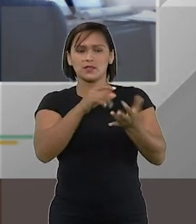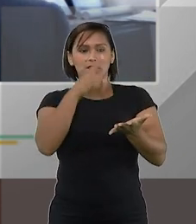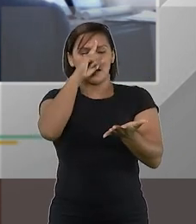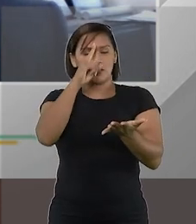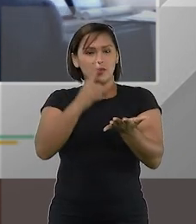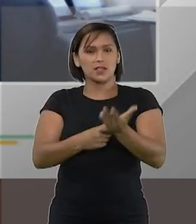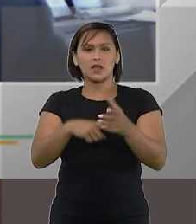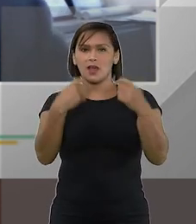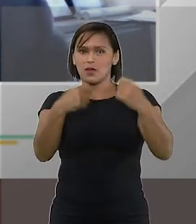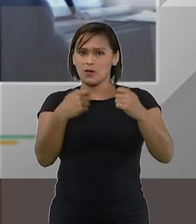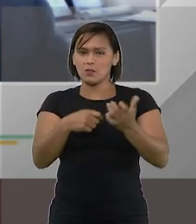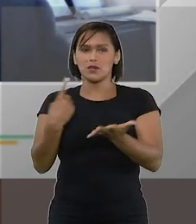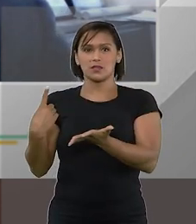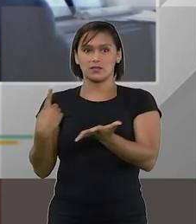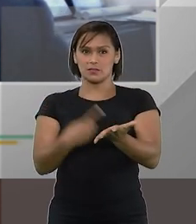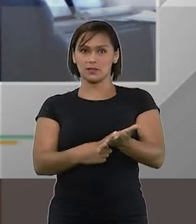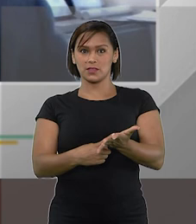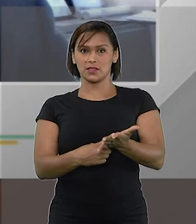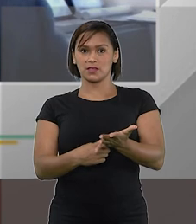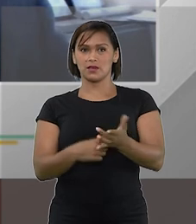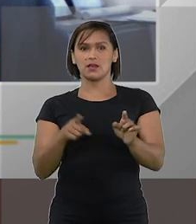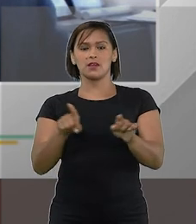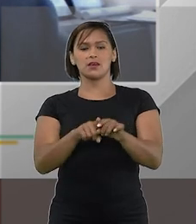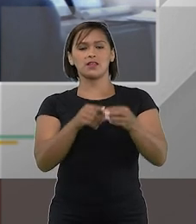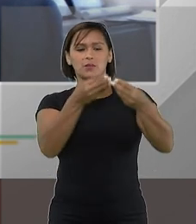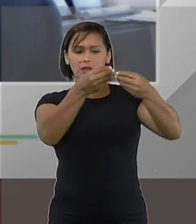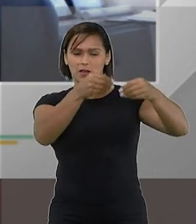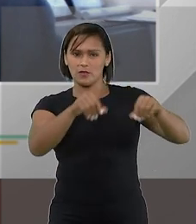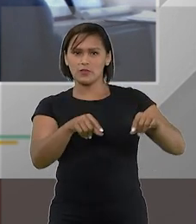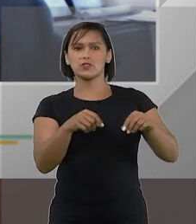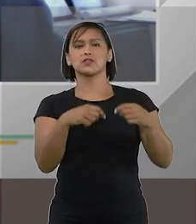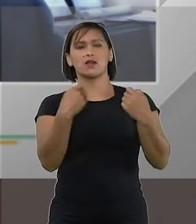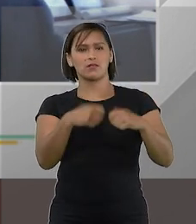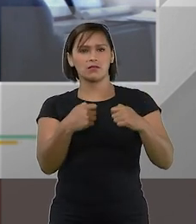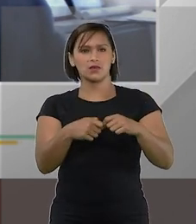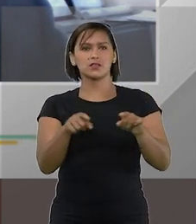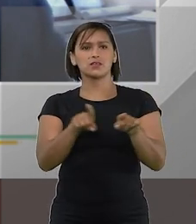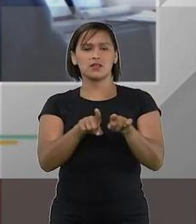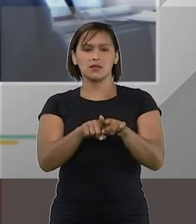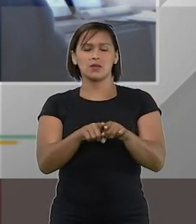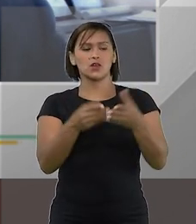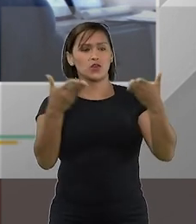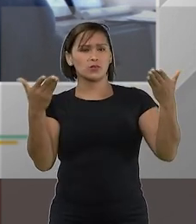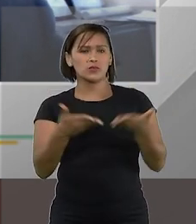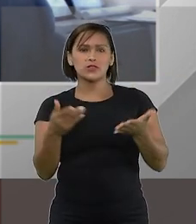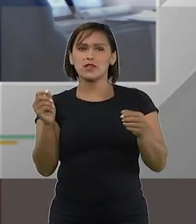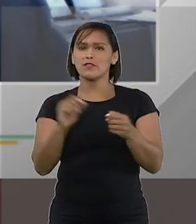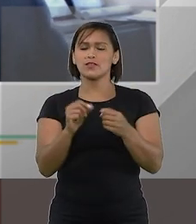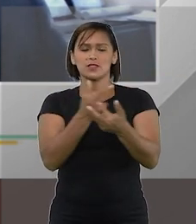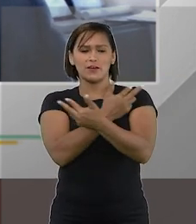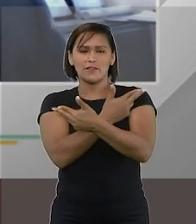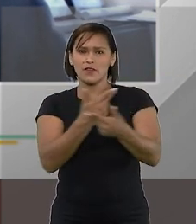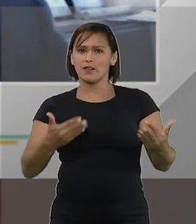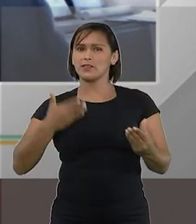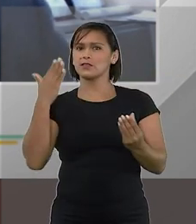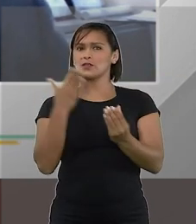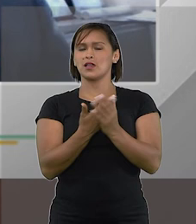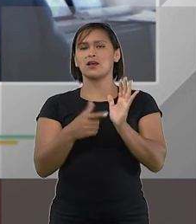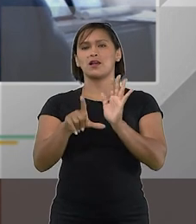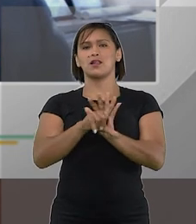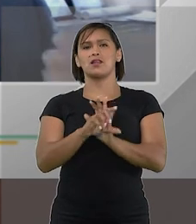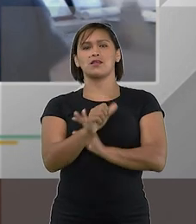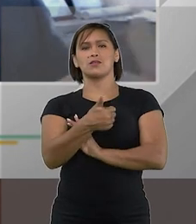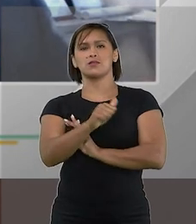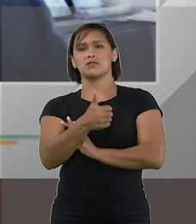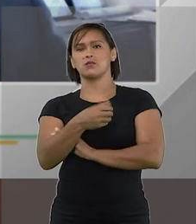aplicar quando tiver que aplicar e afrouxar quando tiver que afrouxar como já fez né em relação a lei 11